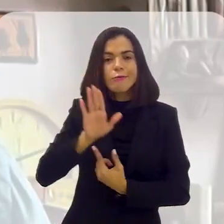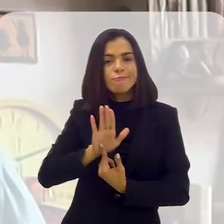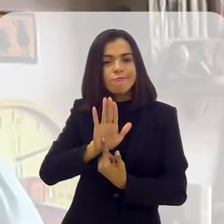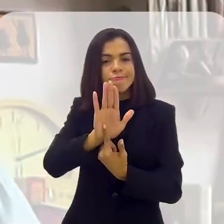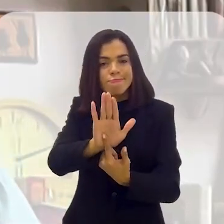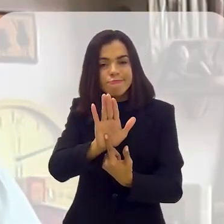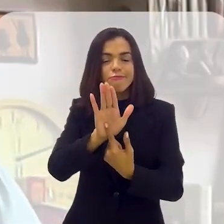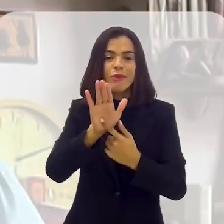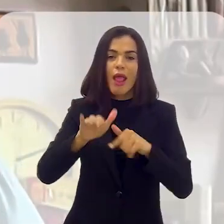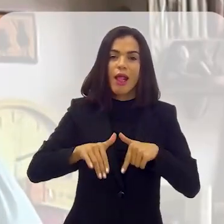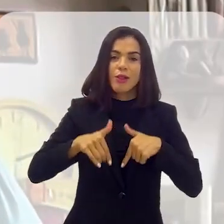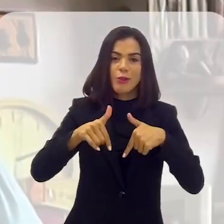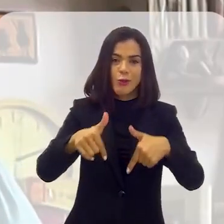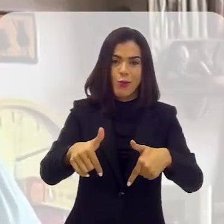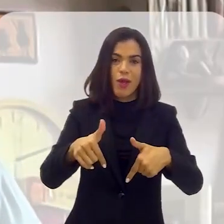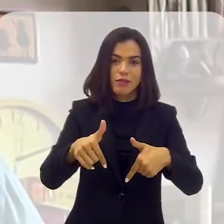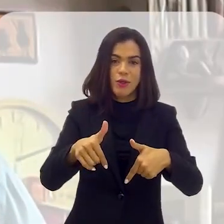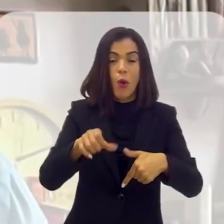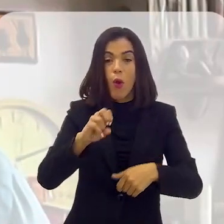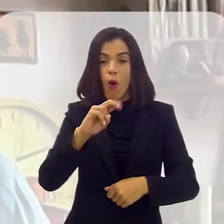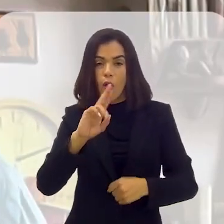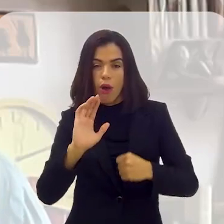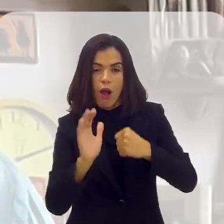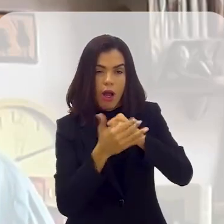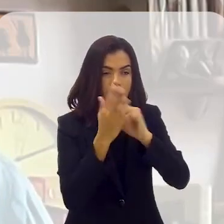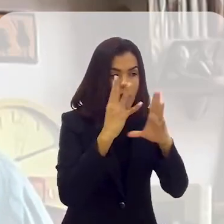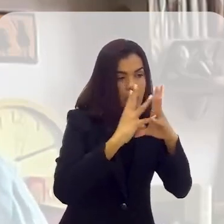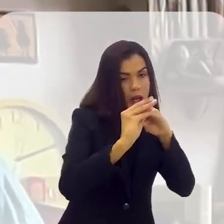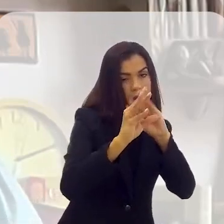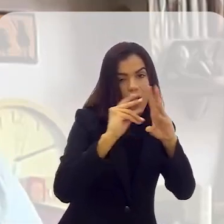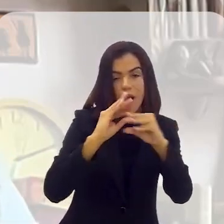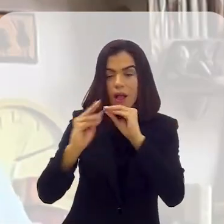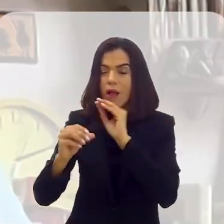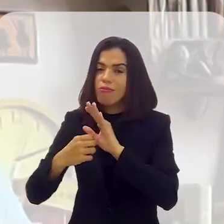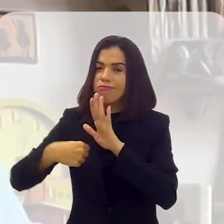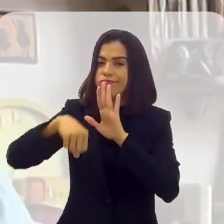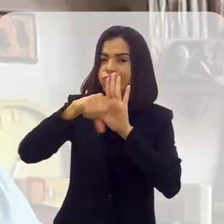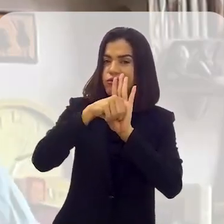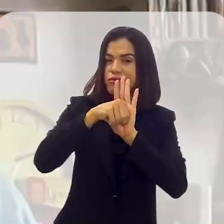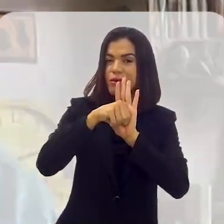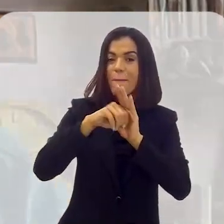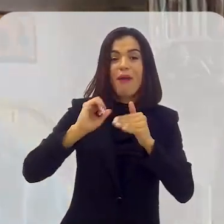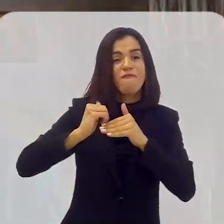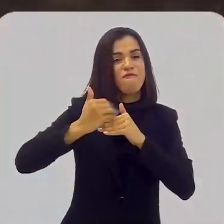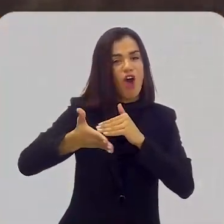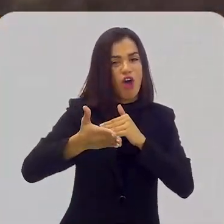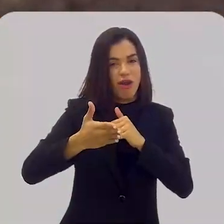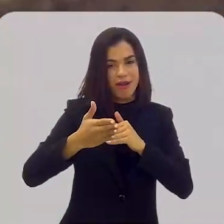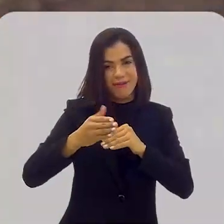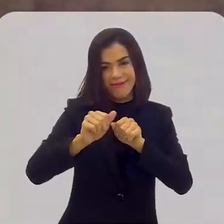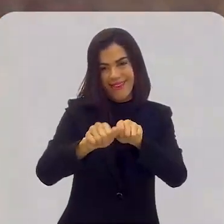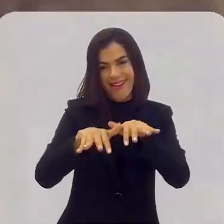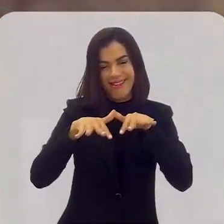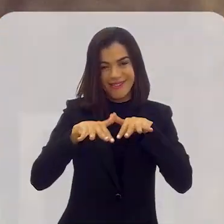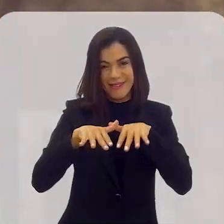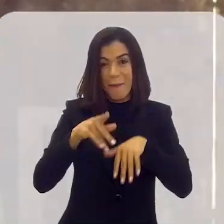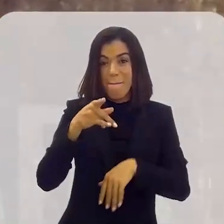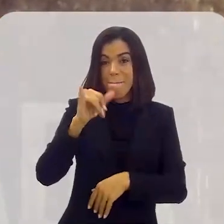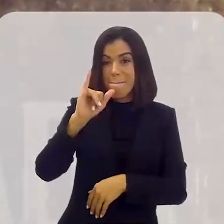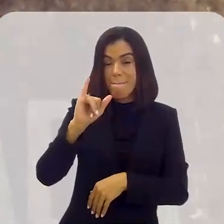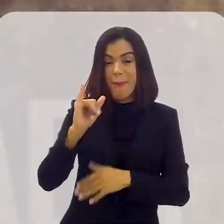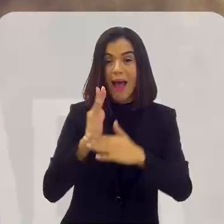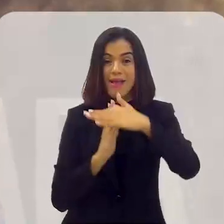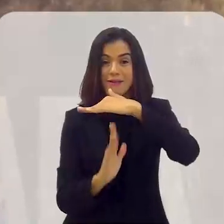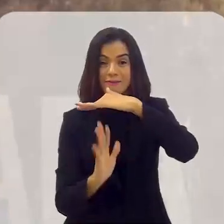muito a sua atuação ou na clandestinidade ou na legalidade, mas fora do parlamento. Filho de pai